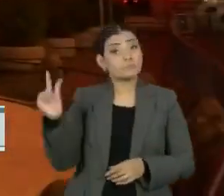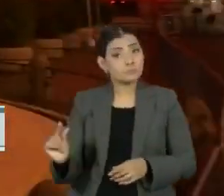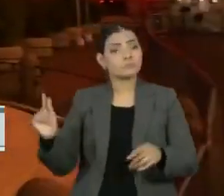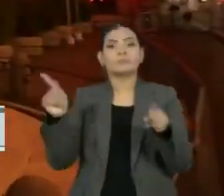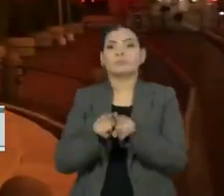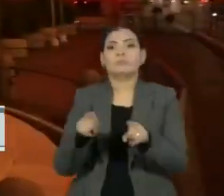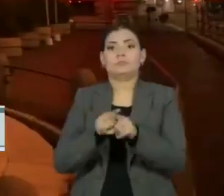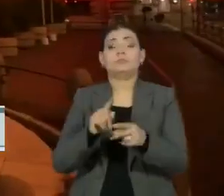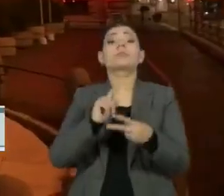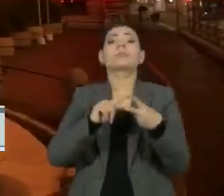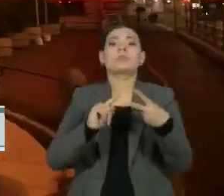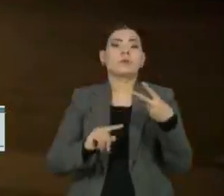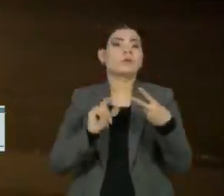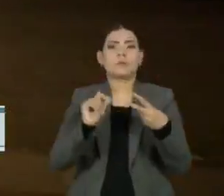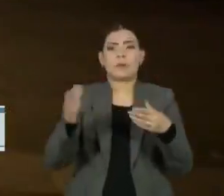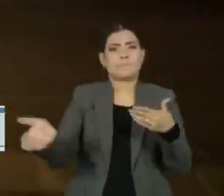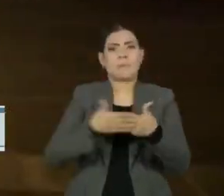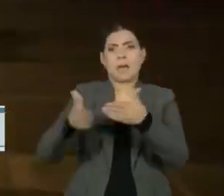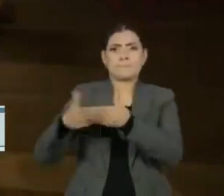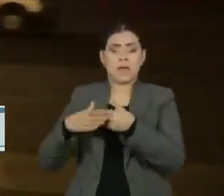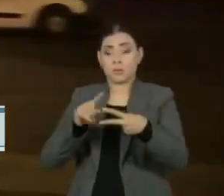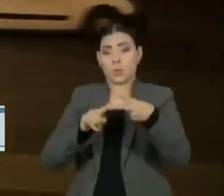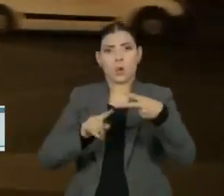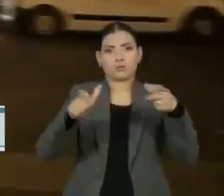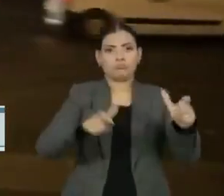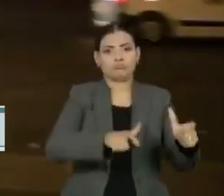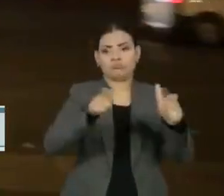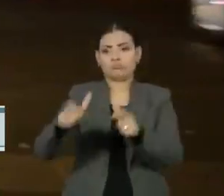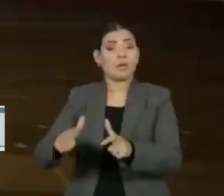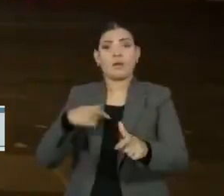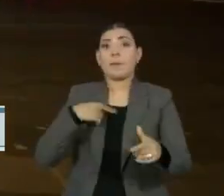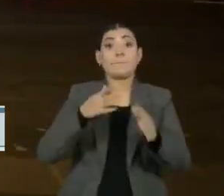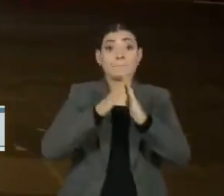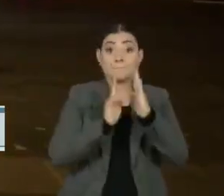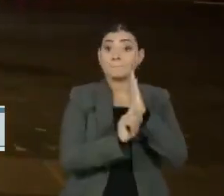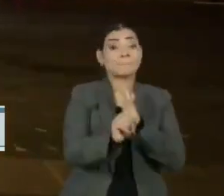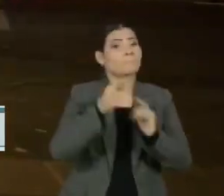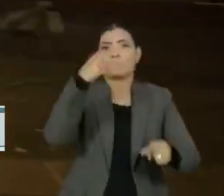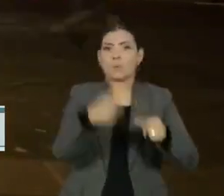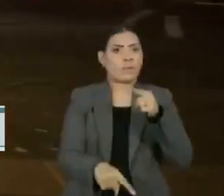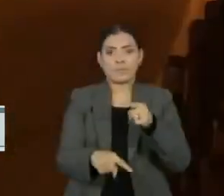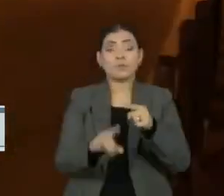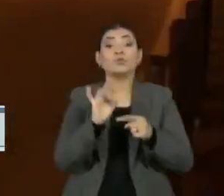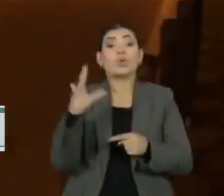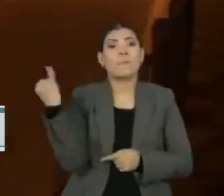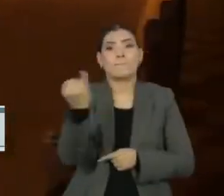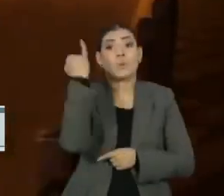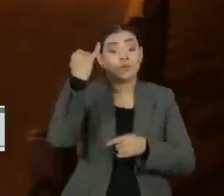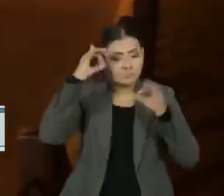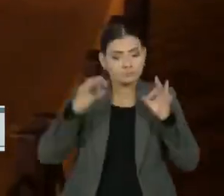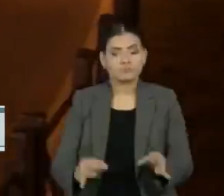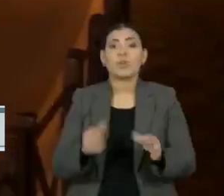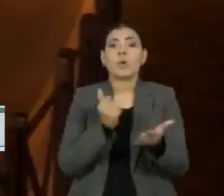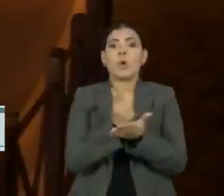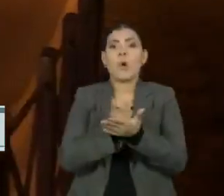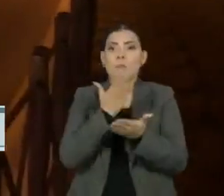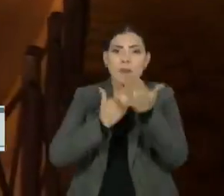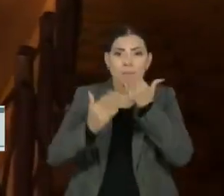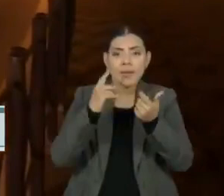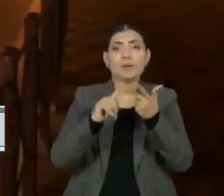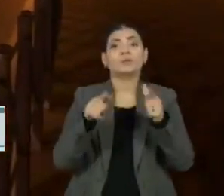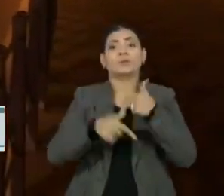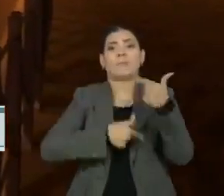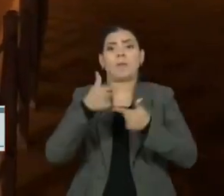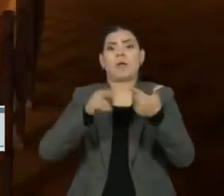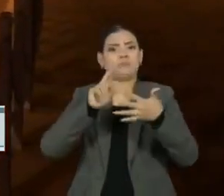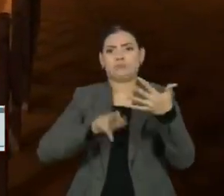foram colocadas sob severo bloqueio, com as pessoas proibidas de deixar suas casas, exceto por motivos essenciais, como compras de alimentos e